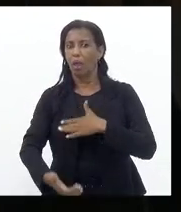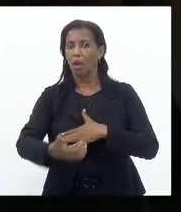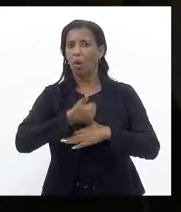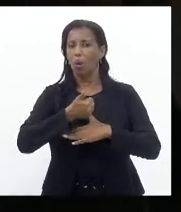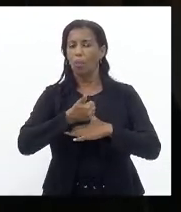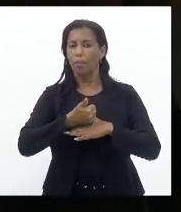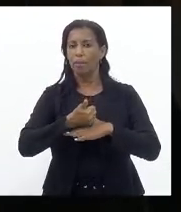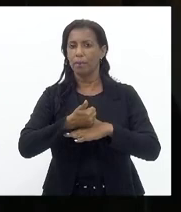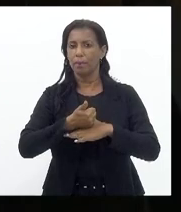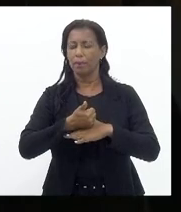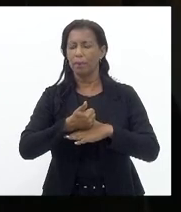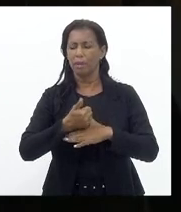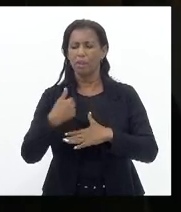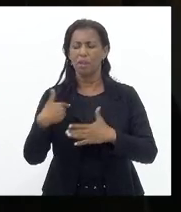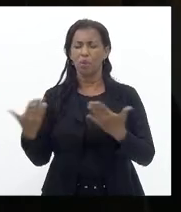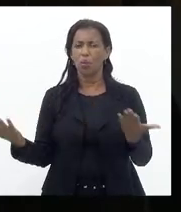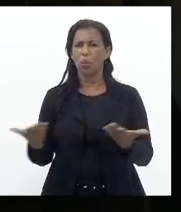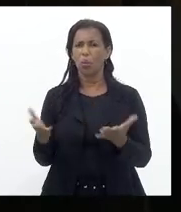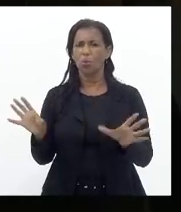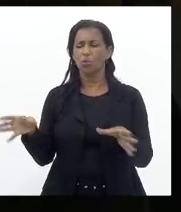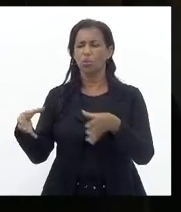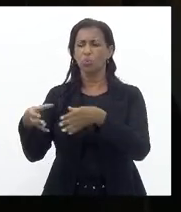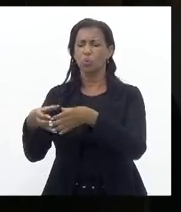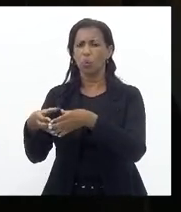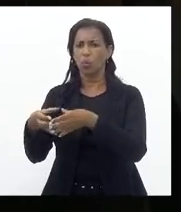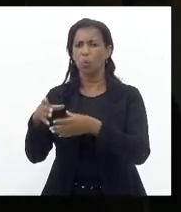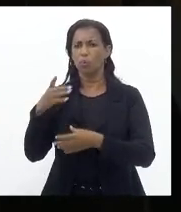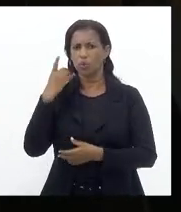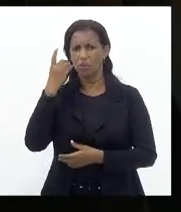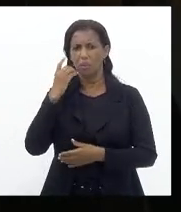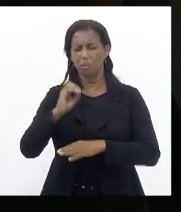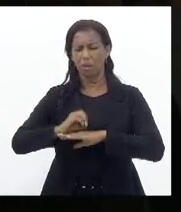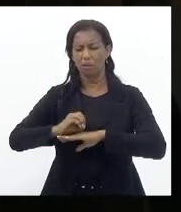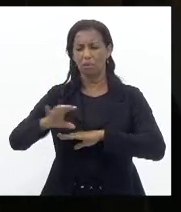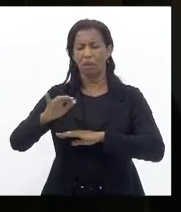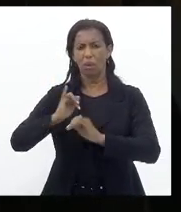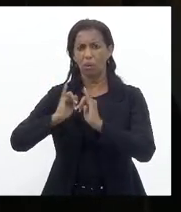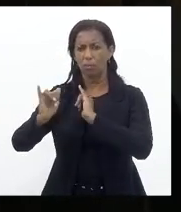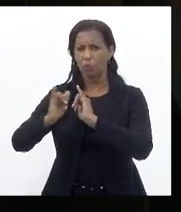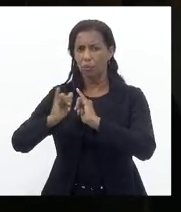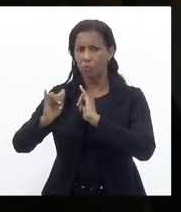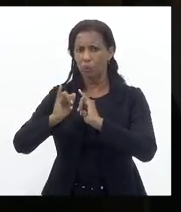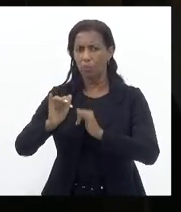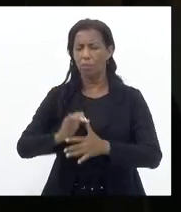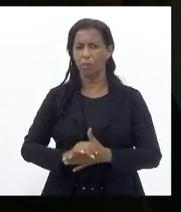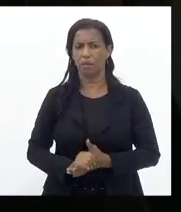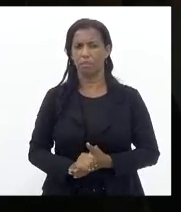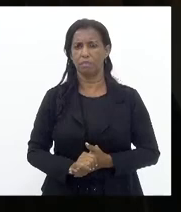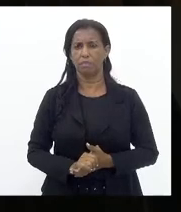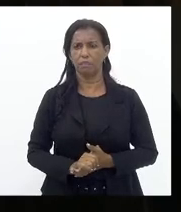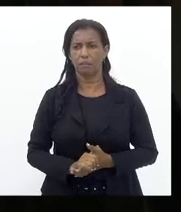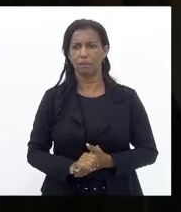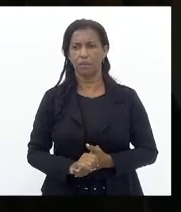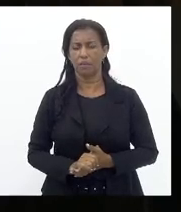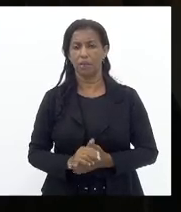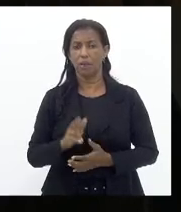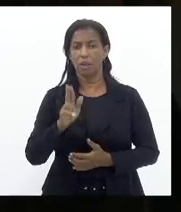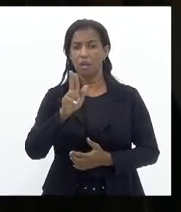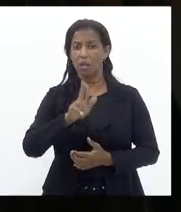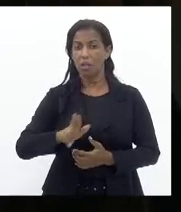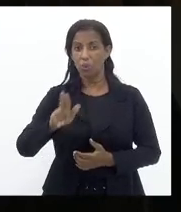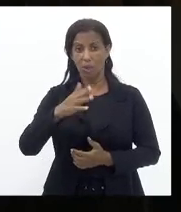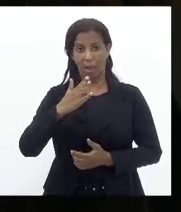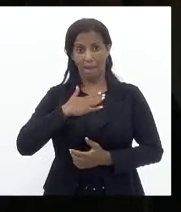postei Também no grupo No nosso grupo De deputados Comunicando Que usando A minha